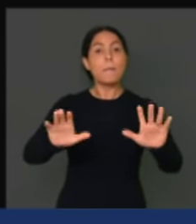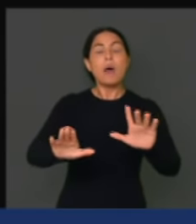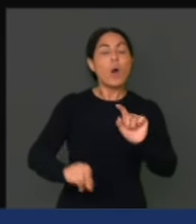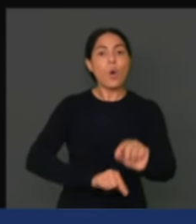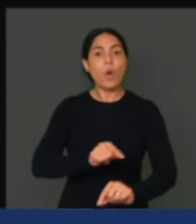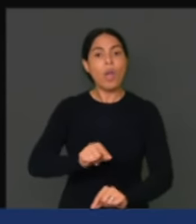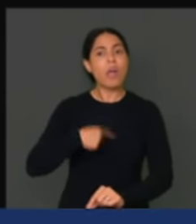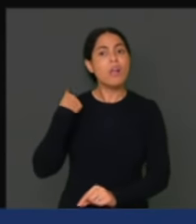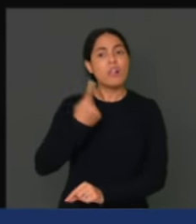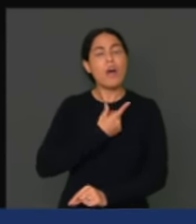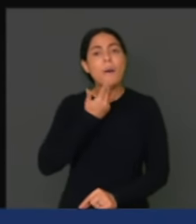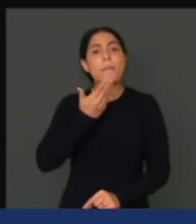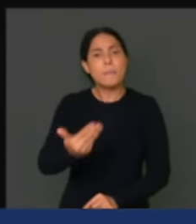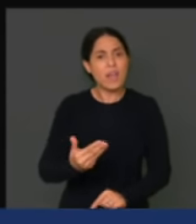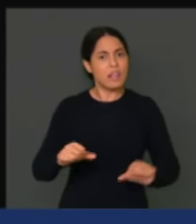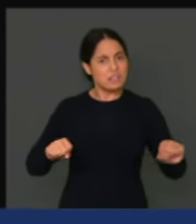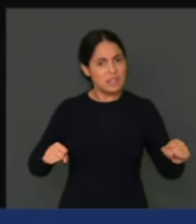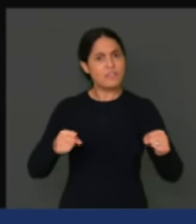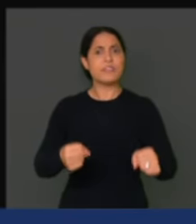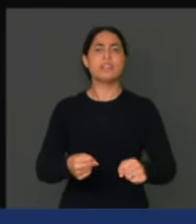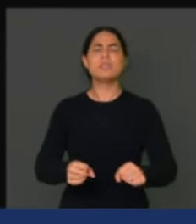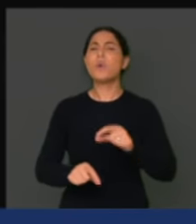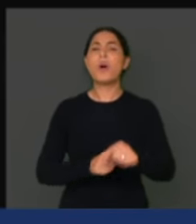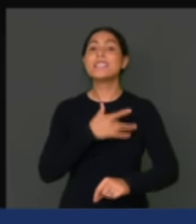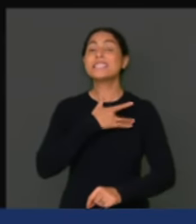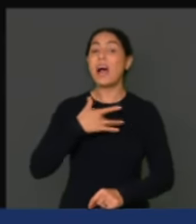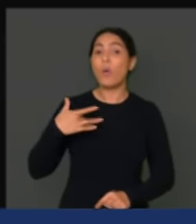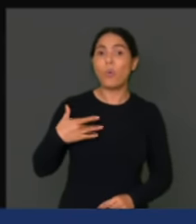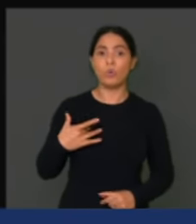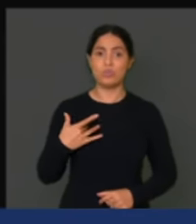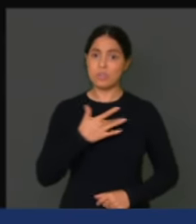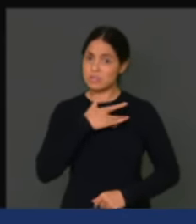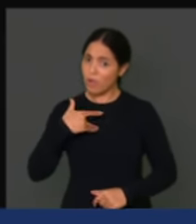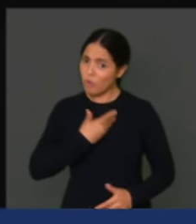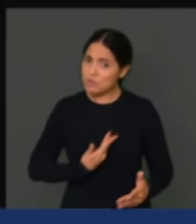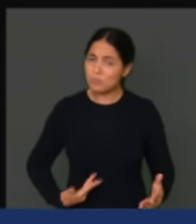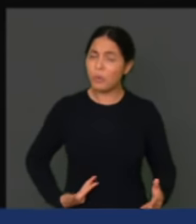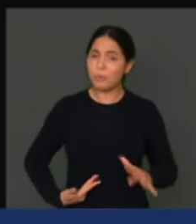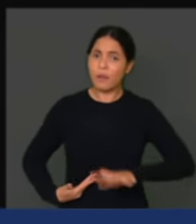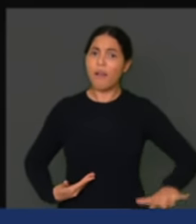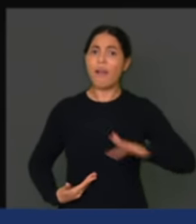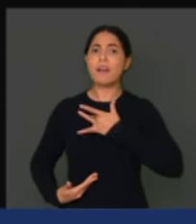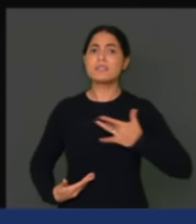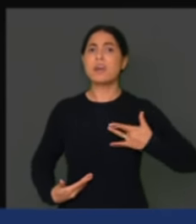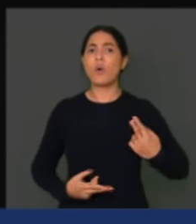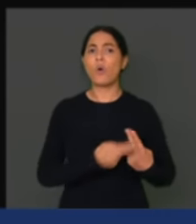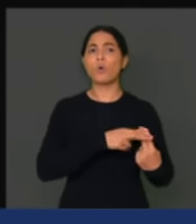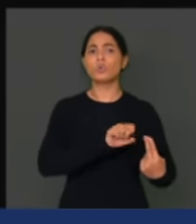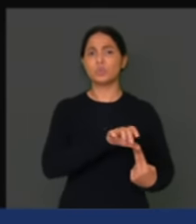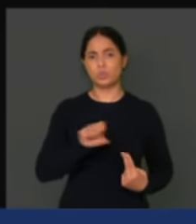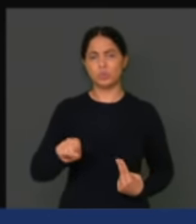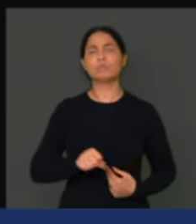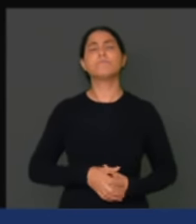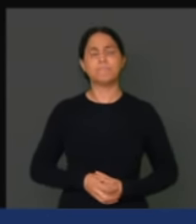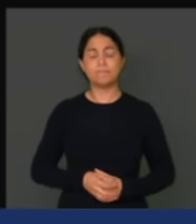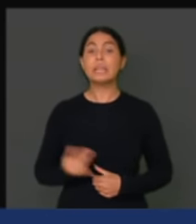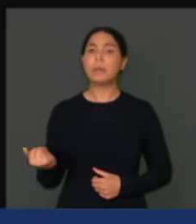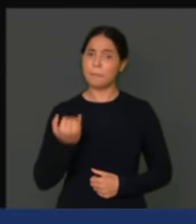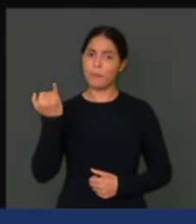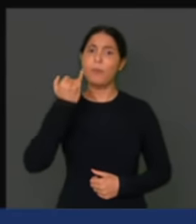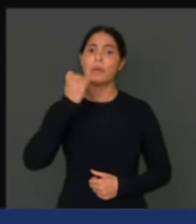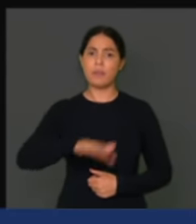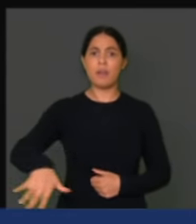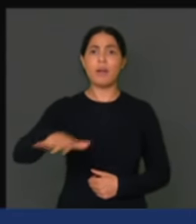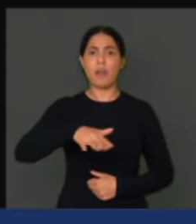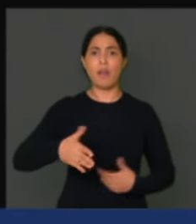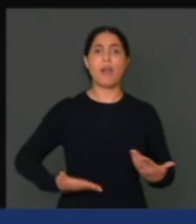serviços e de defesa da saúde, da saúde pública, do sistema único de saúde em nosso país. Os agentes comunitários de